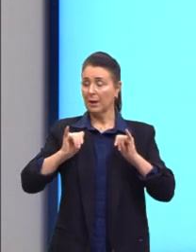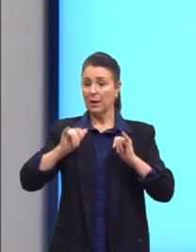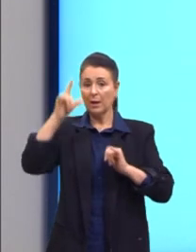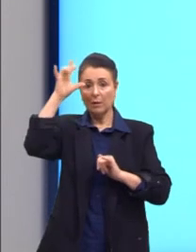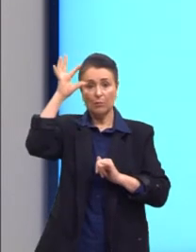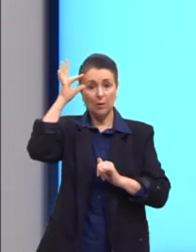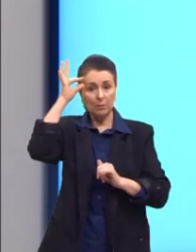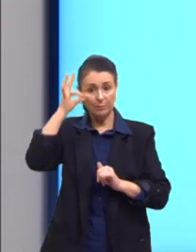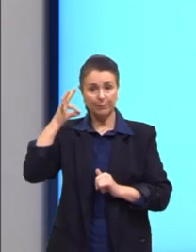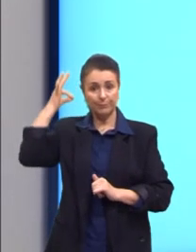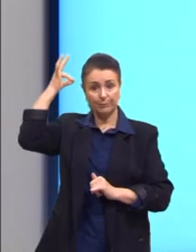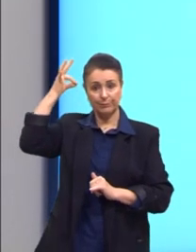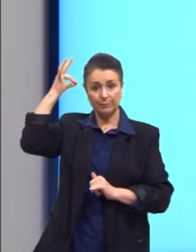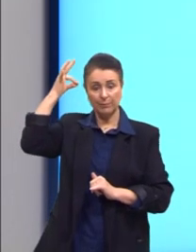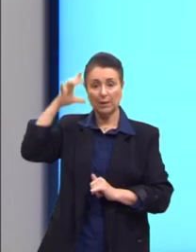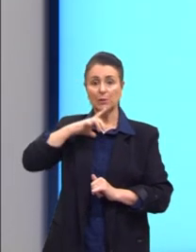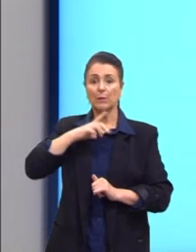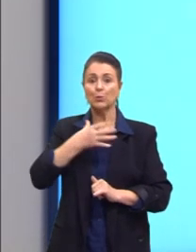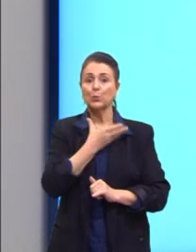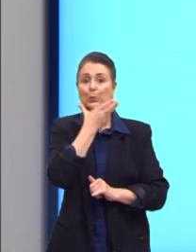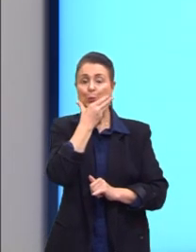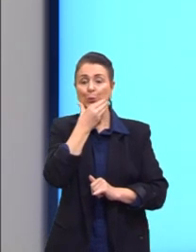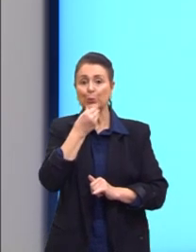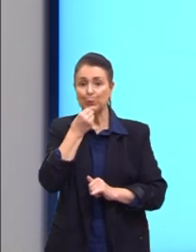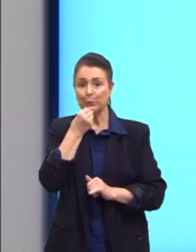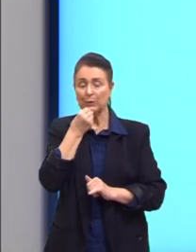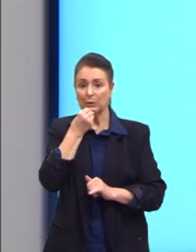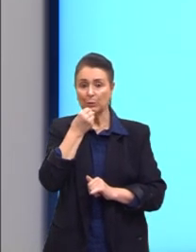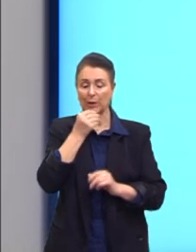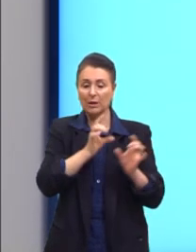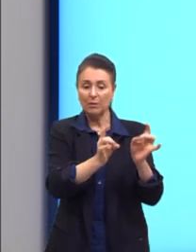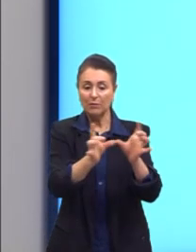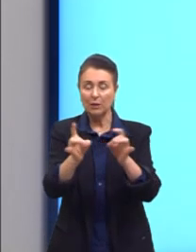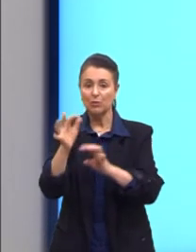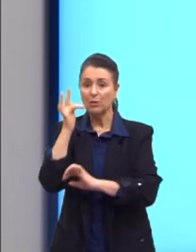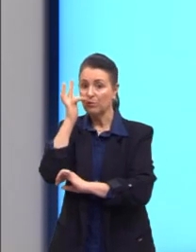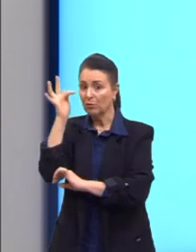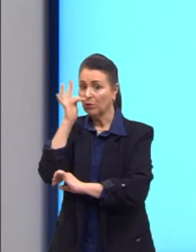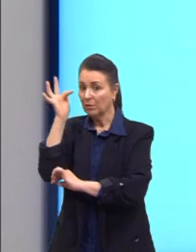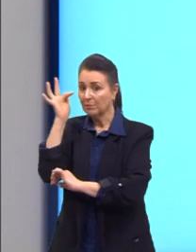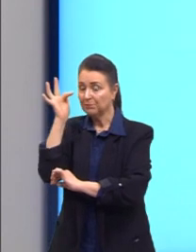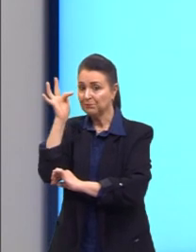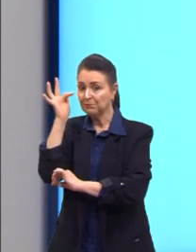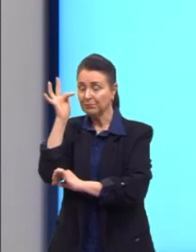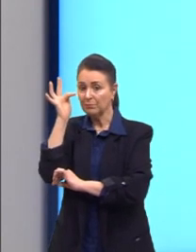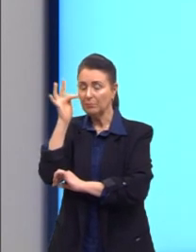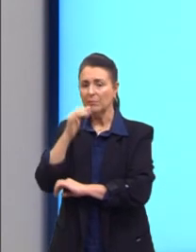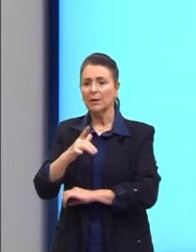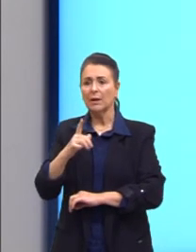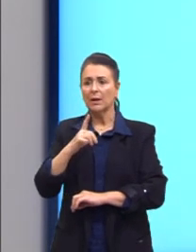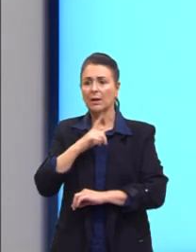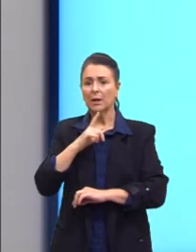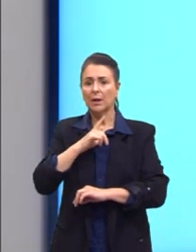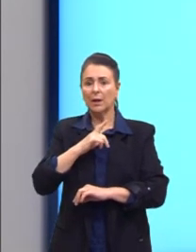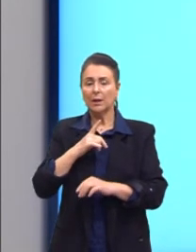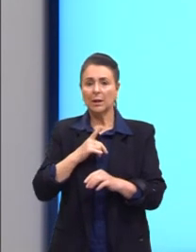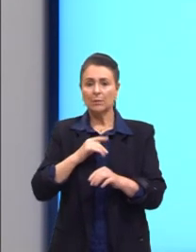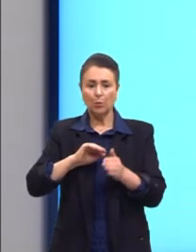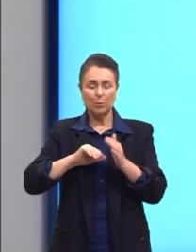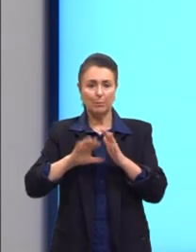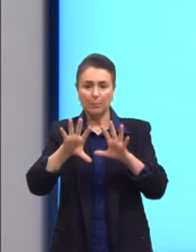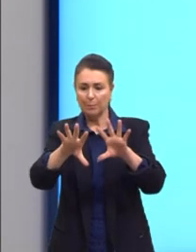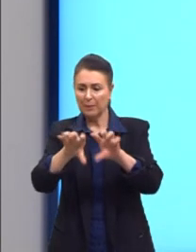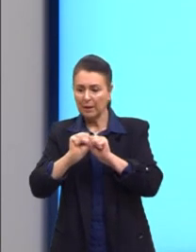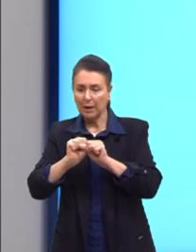tivemos um rapaz, um vendedor de frutas, que teve as suas frutas ali confiscadas